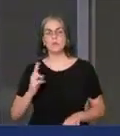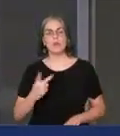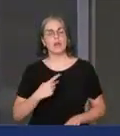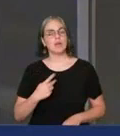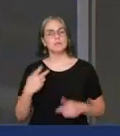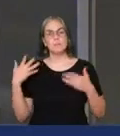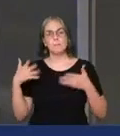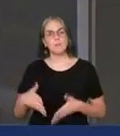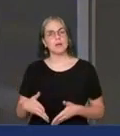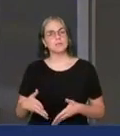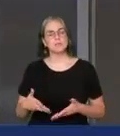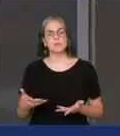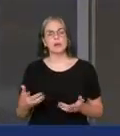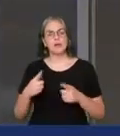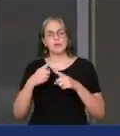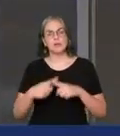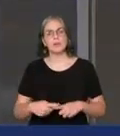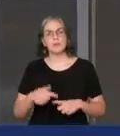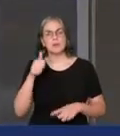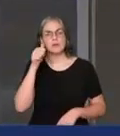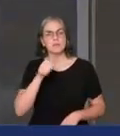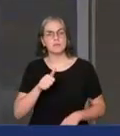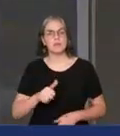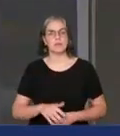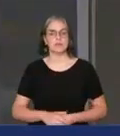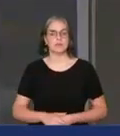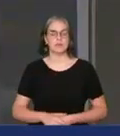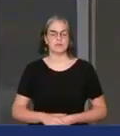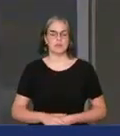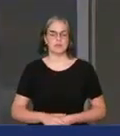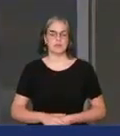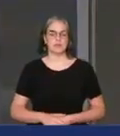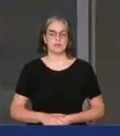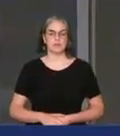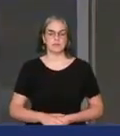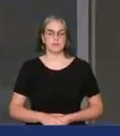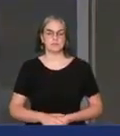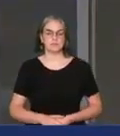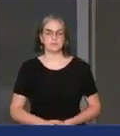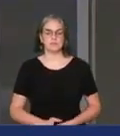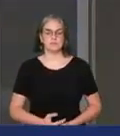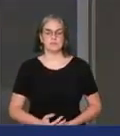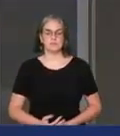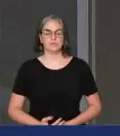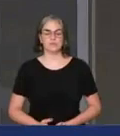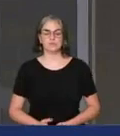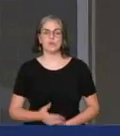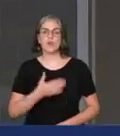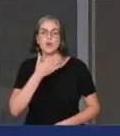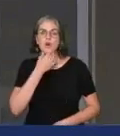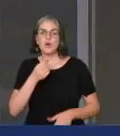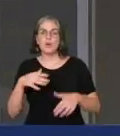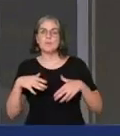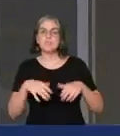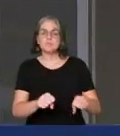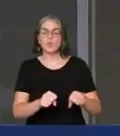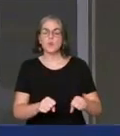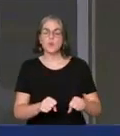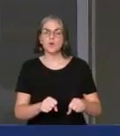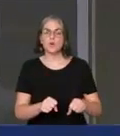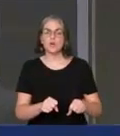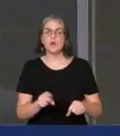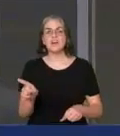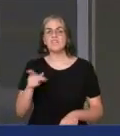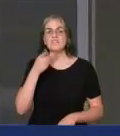participando de campeonatos femininos. E o caso do estuprador que se declarou transgênero